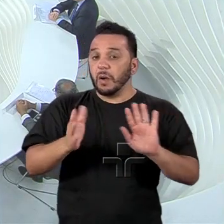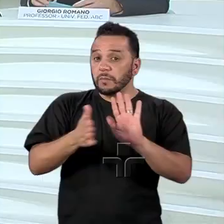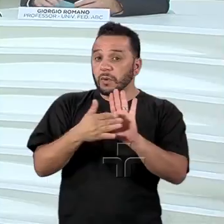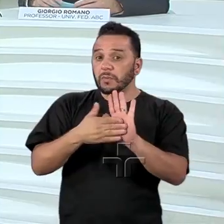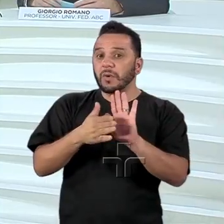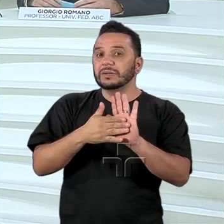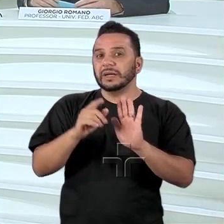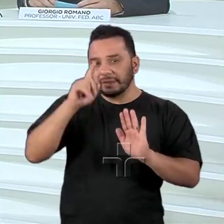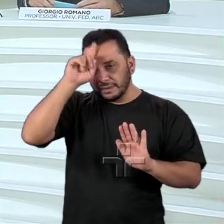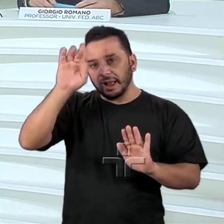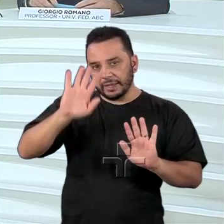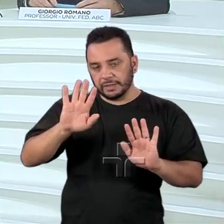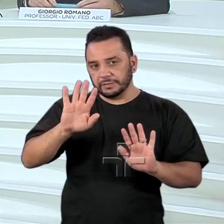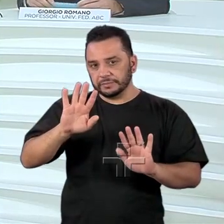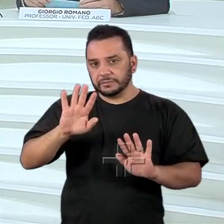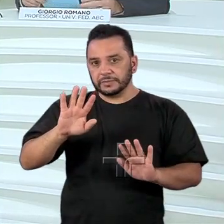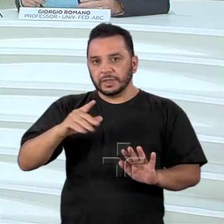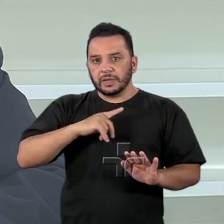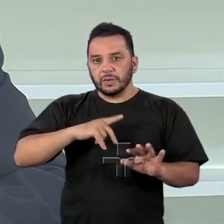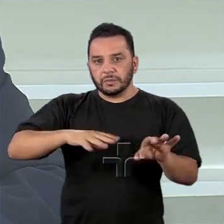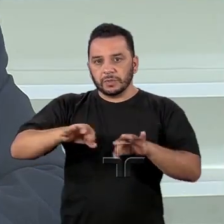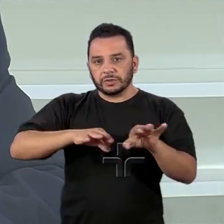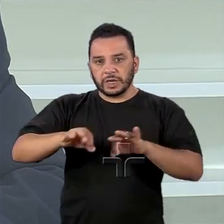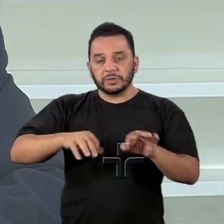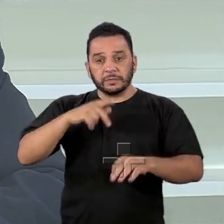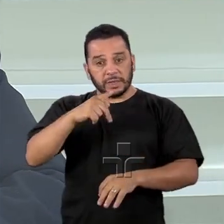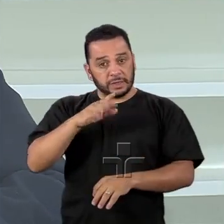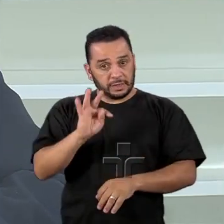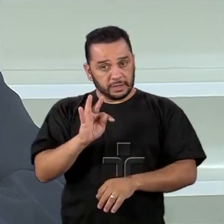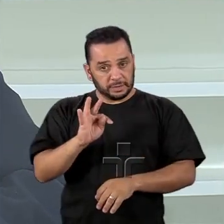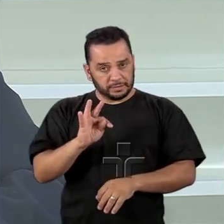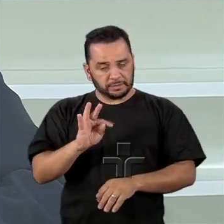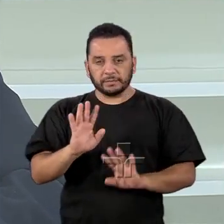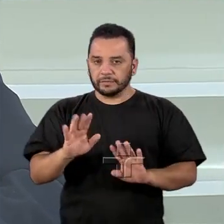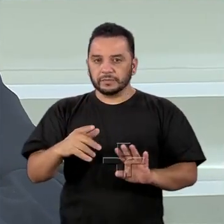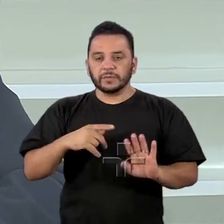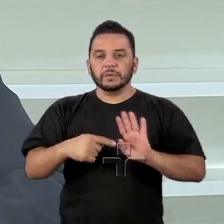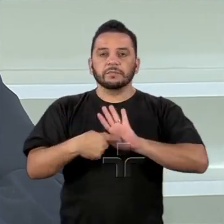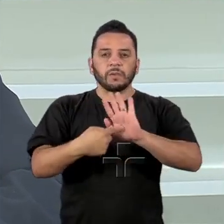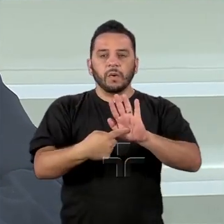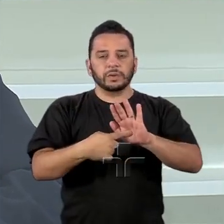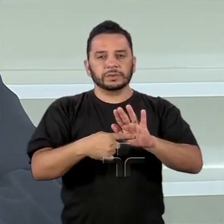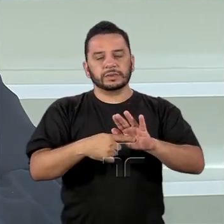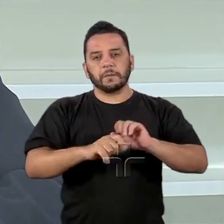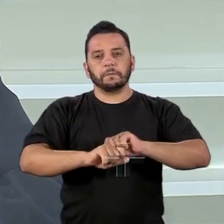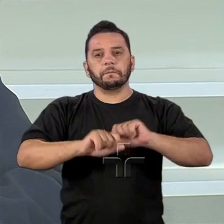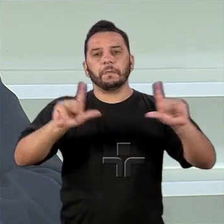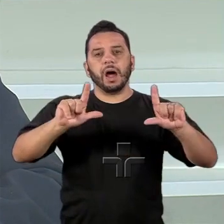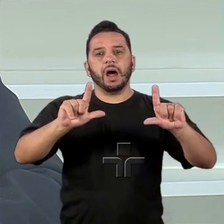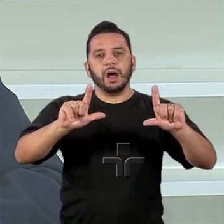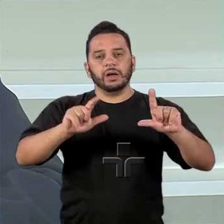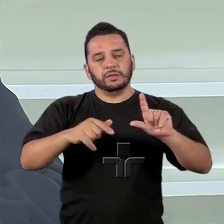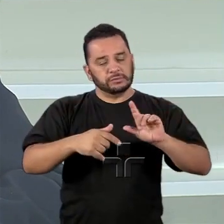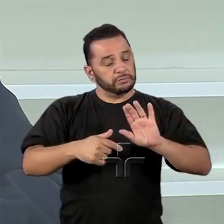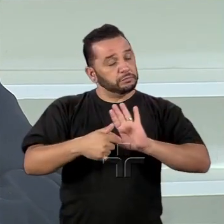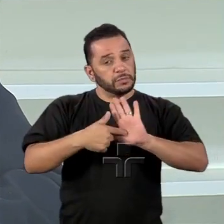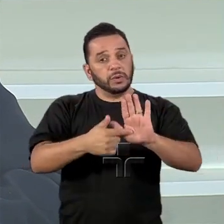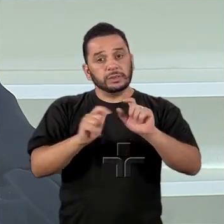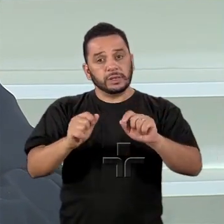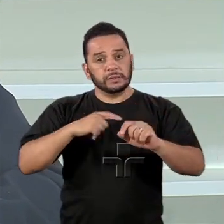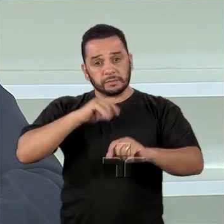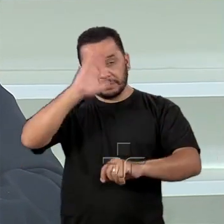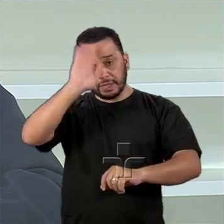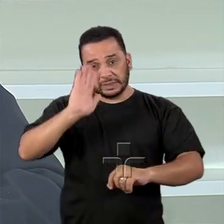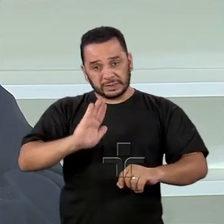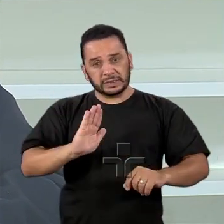tecnológica. O programa do PT coloca com grande destaque que a inserção externa do Brasil